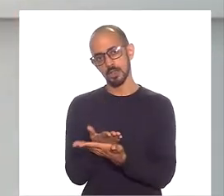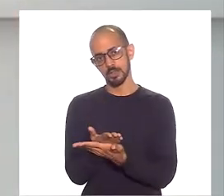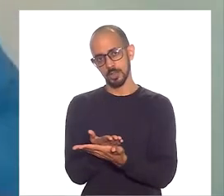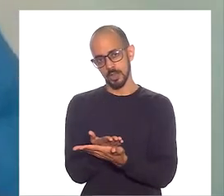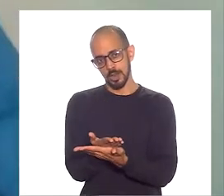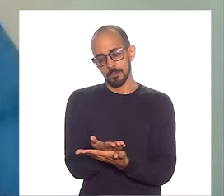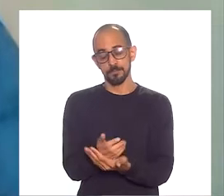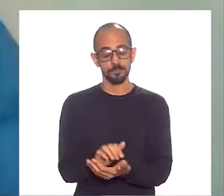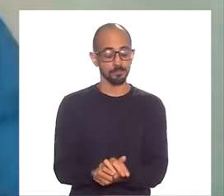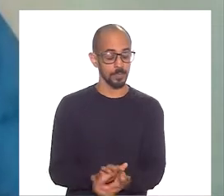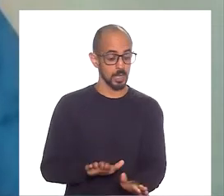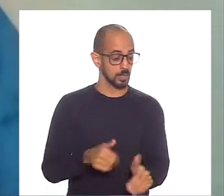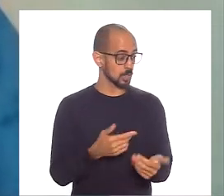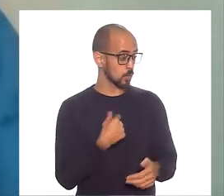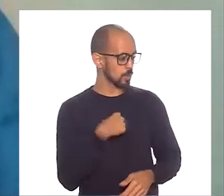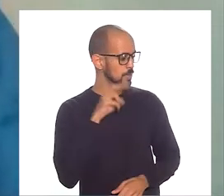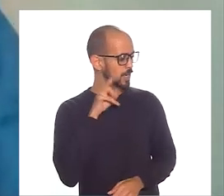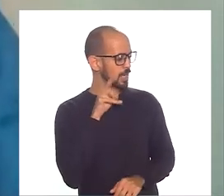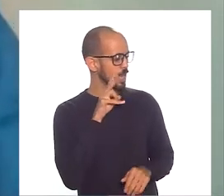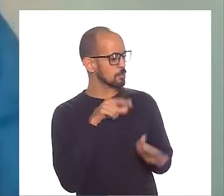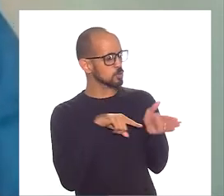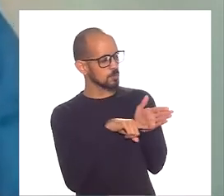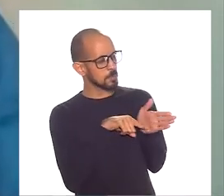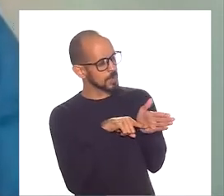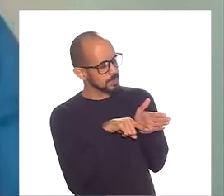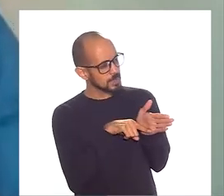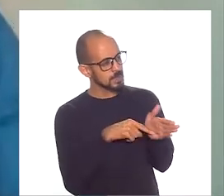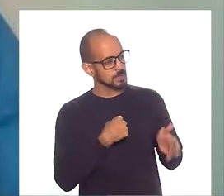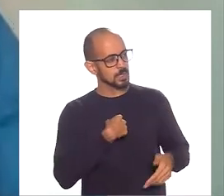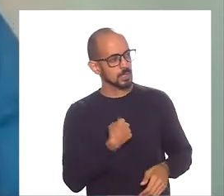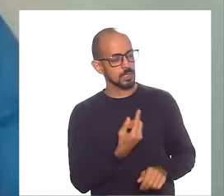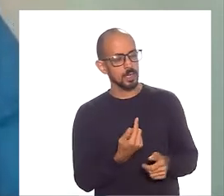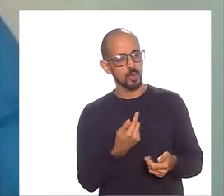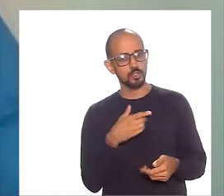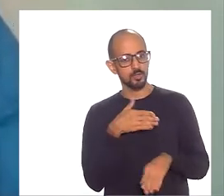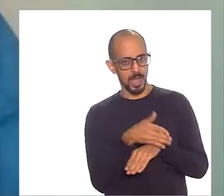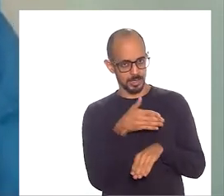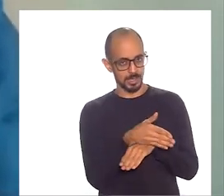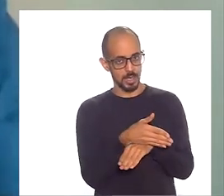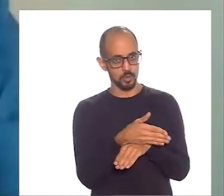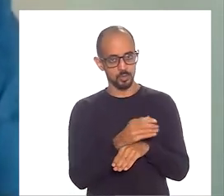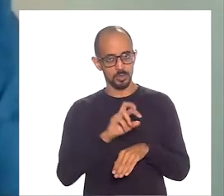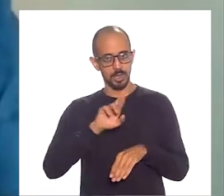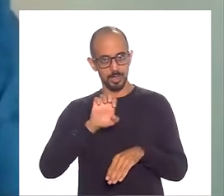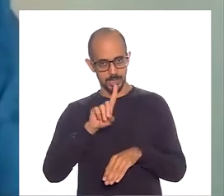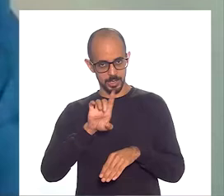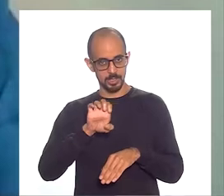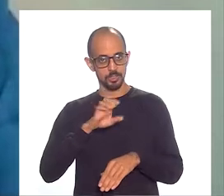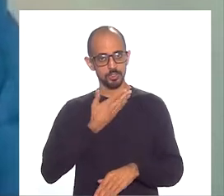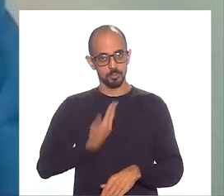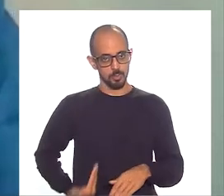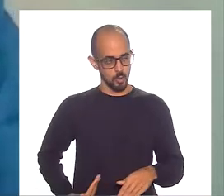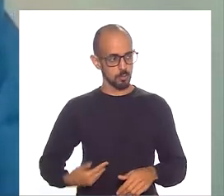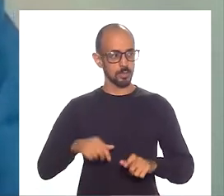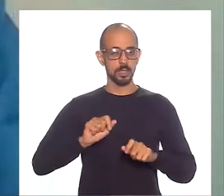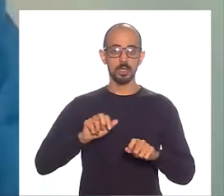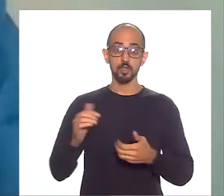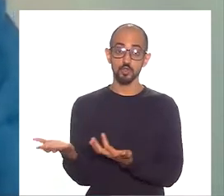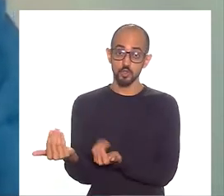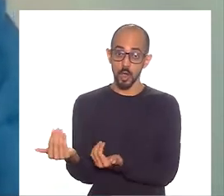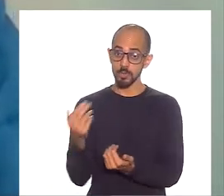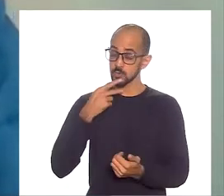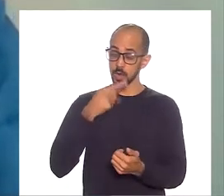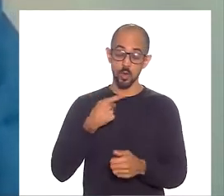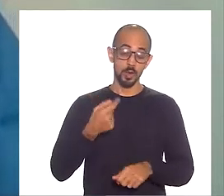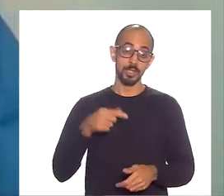Eu me lembro de uma pesquisa que eu tive acesso na rede escolar estadual, em que muitos jovens relatavam que